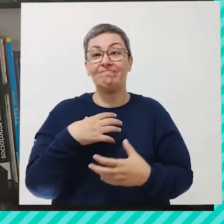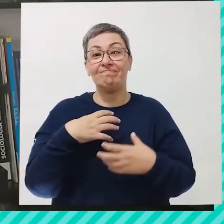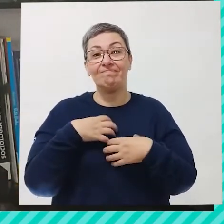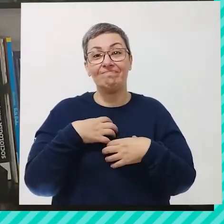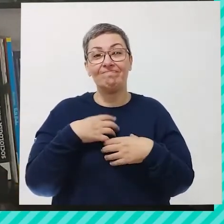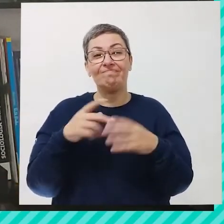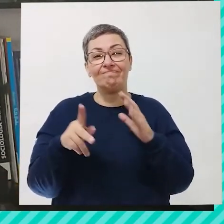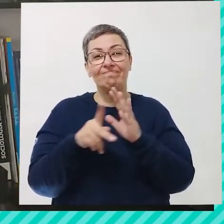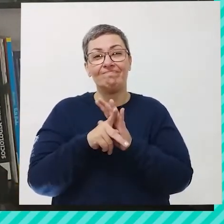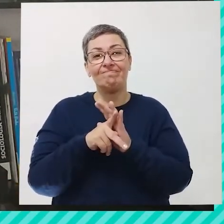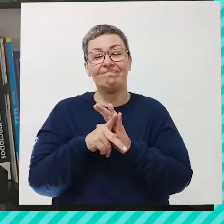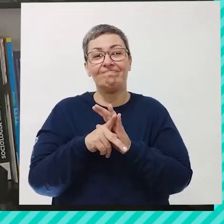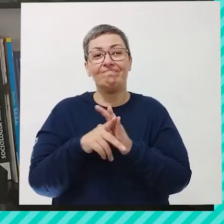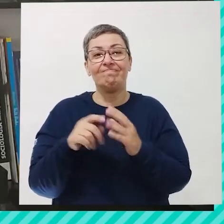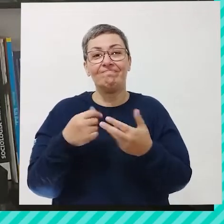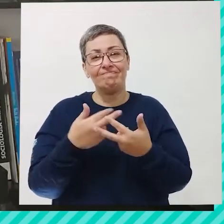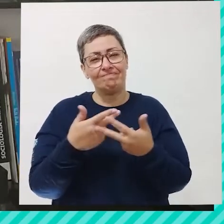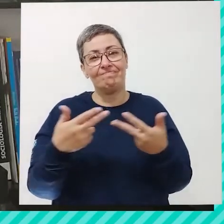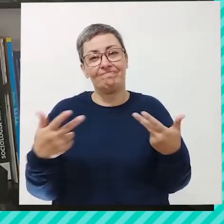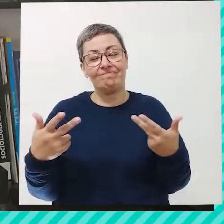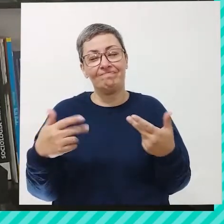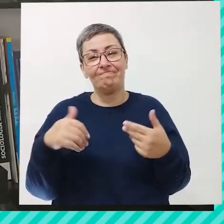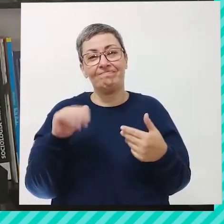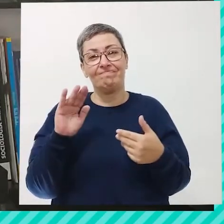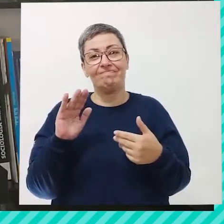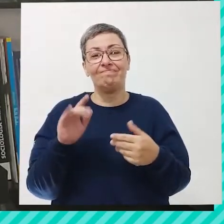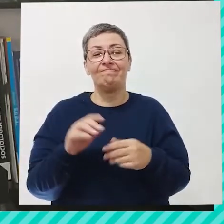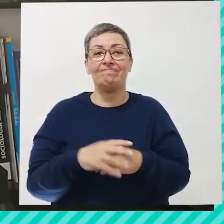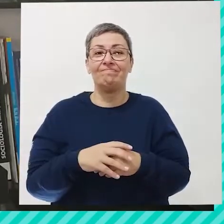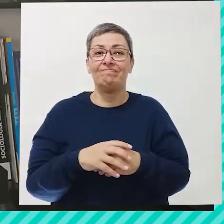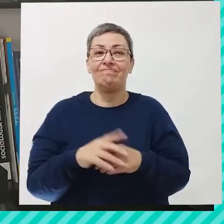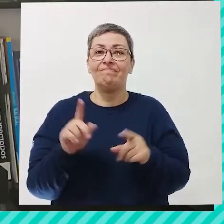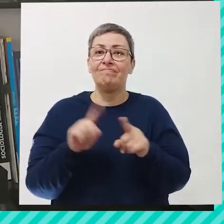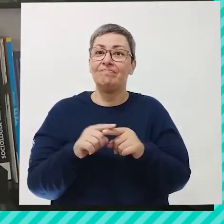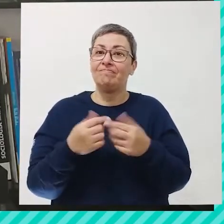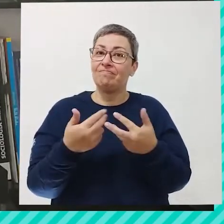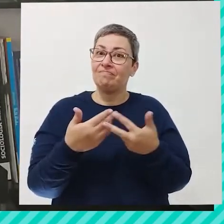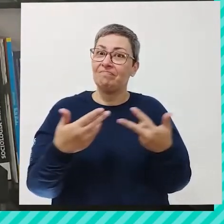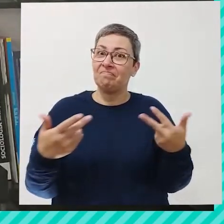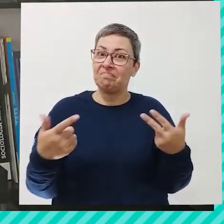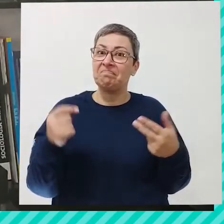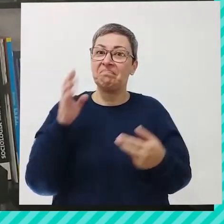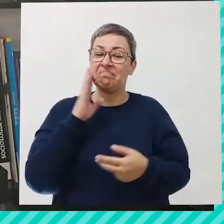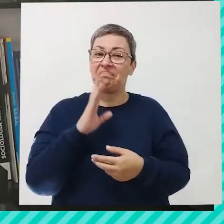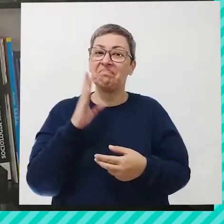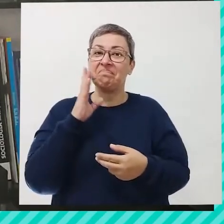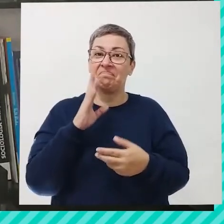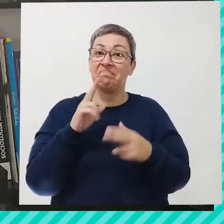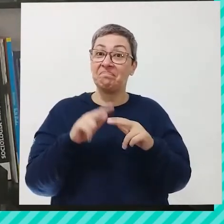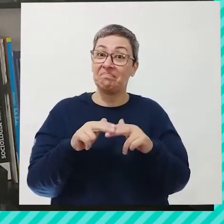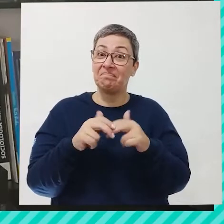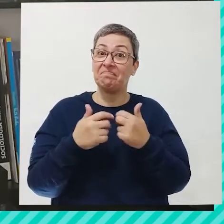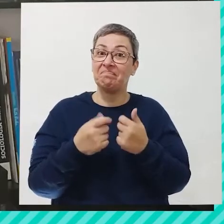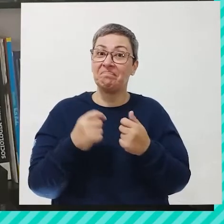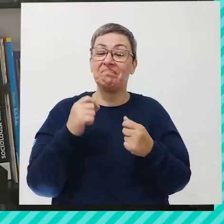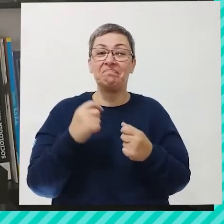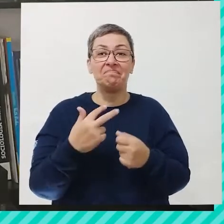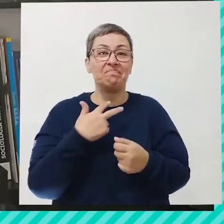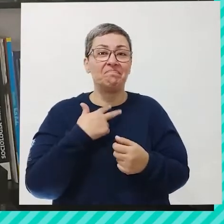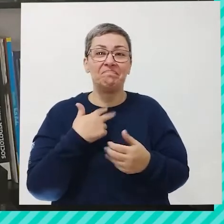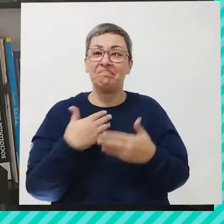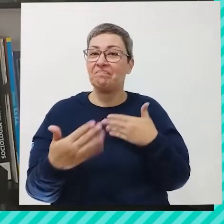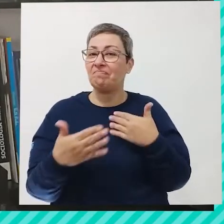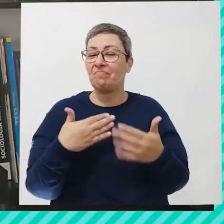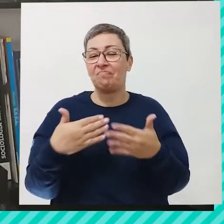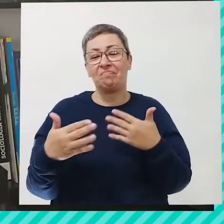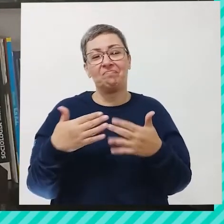pertencimento. Além de outras coisas, né? Nossa, mas quanta coisa legal, né? Por isso, não importa